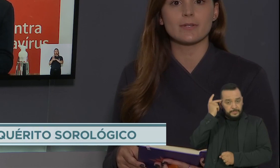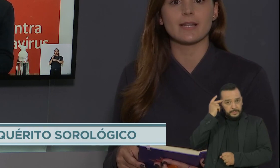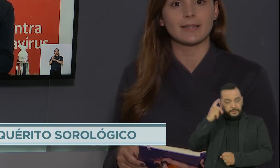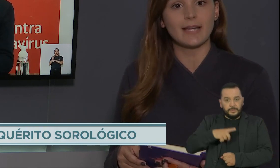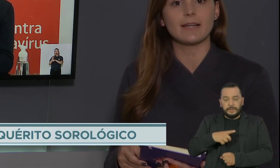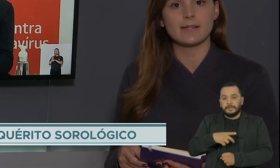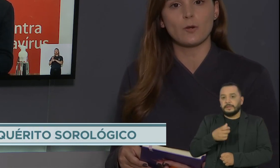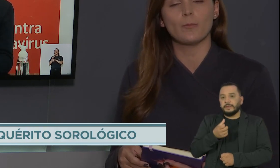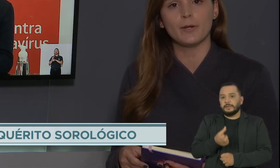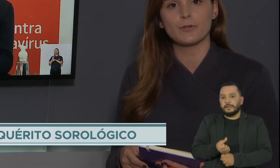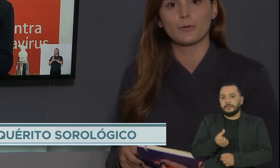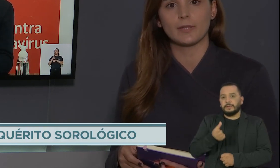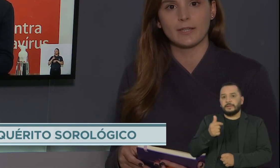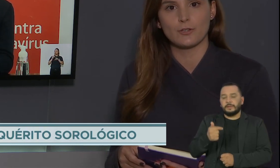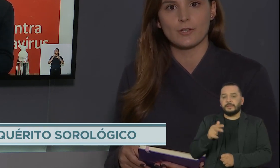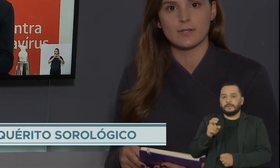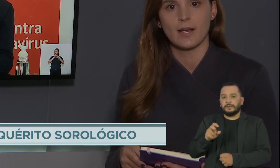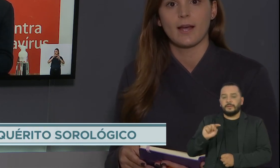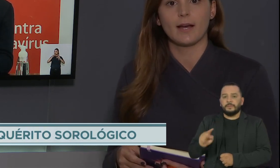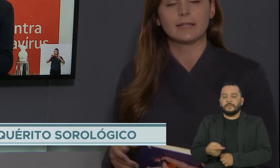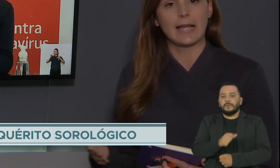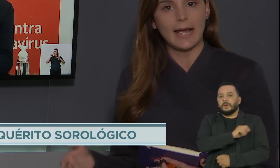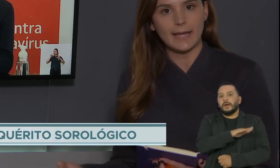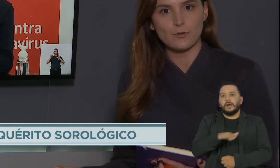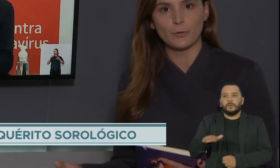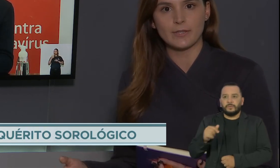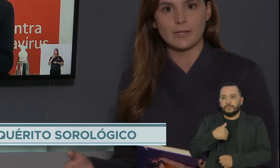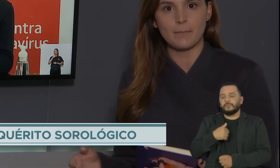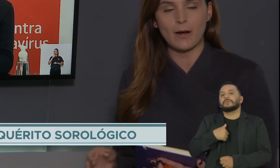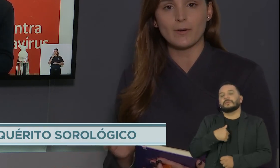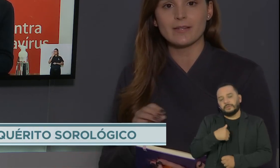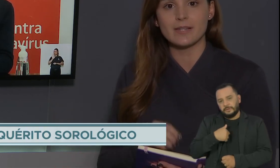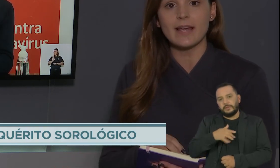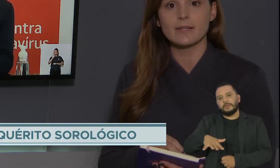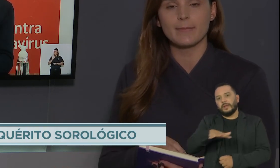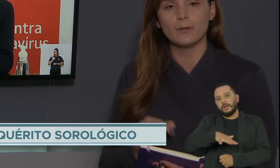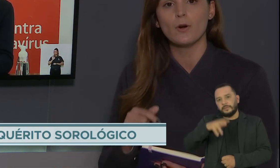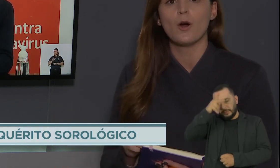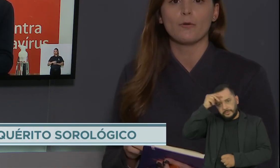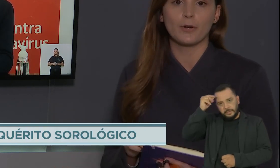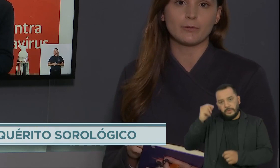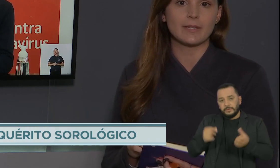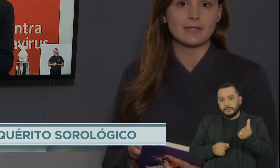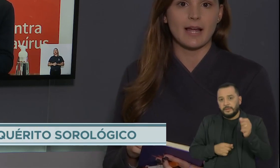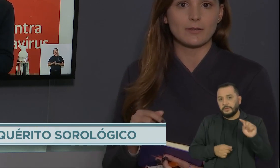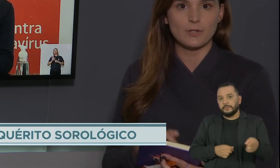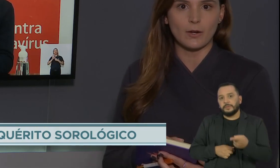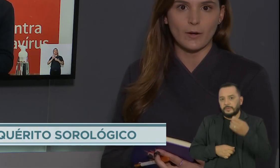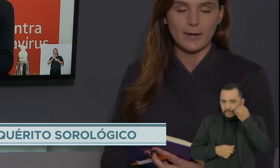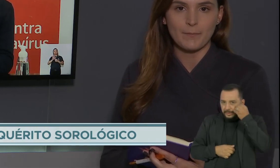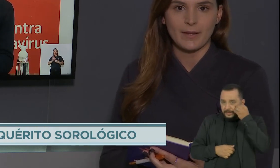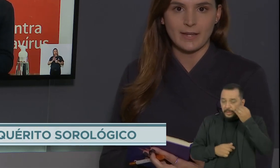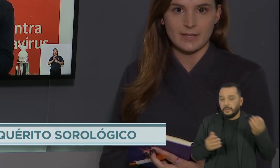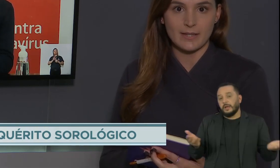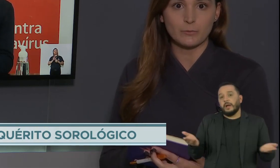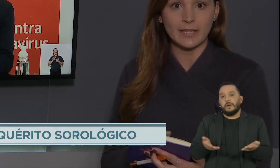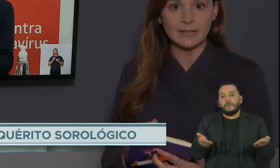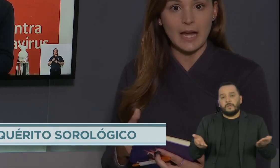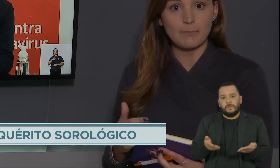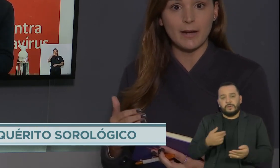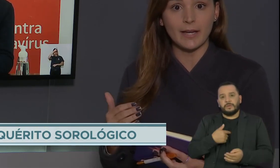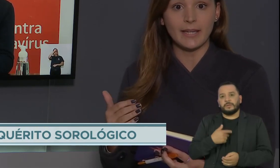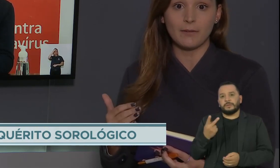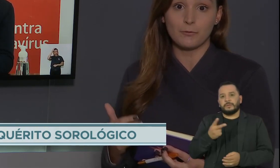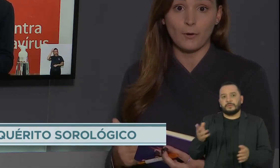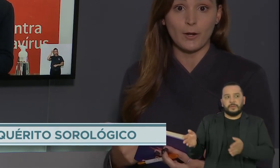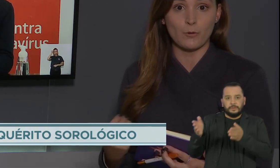675 mil estudantes na rede municipal e 6 mil foram testados agora nessa segunda